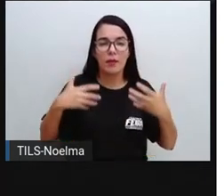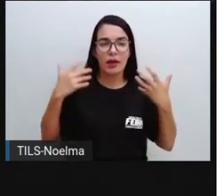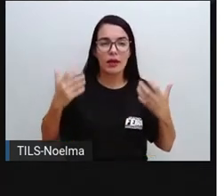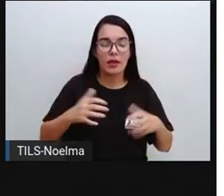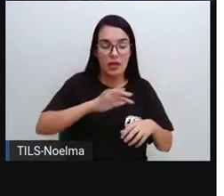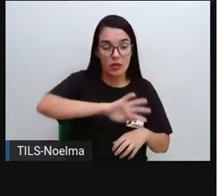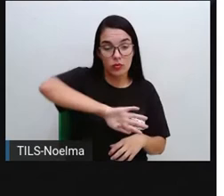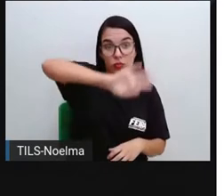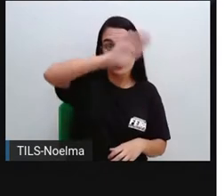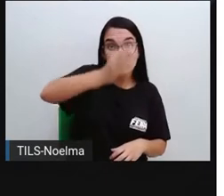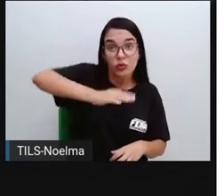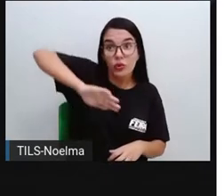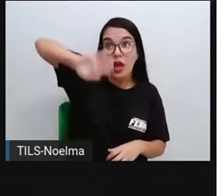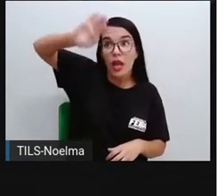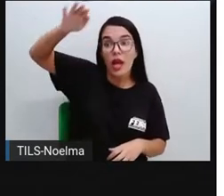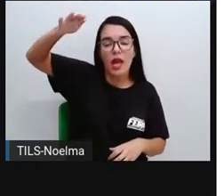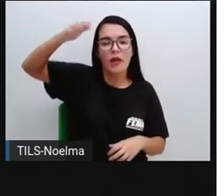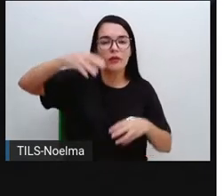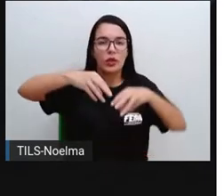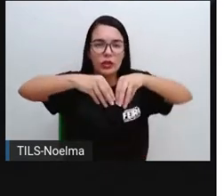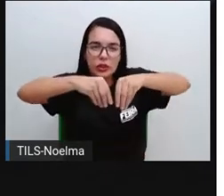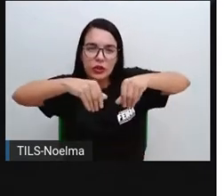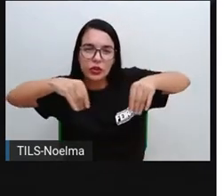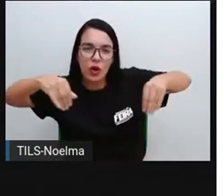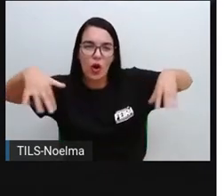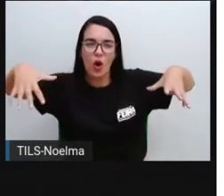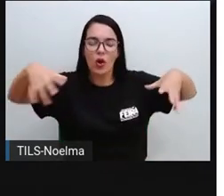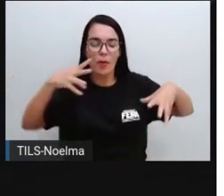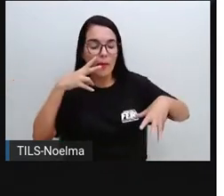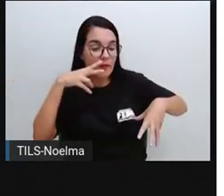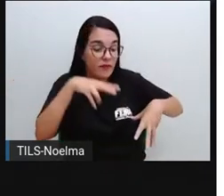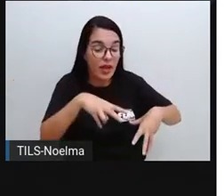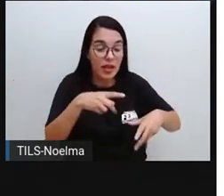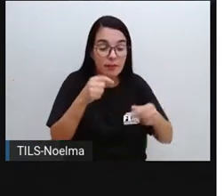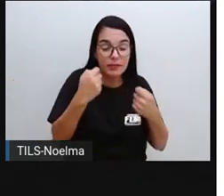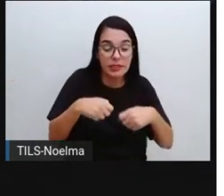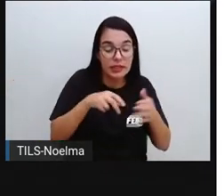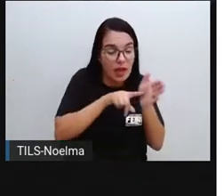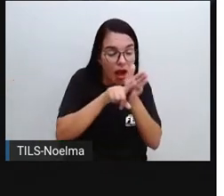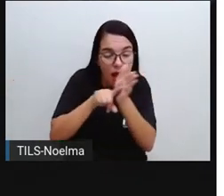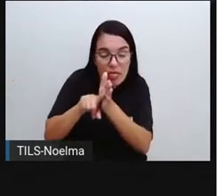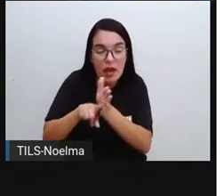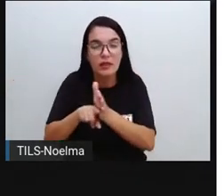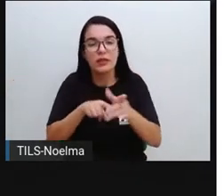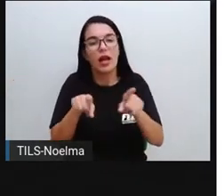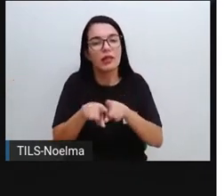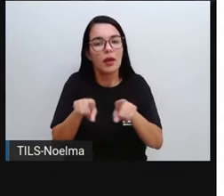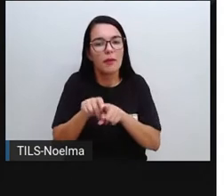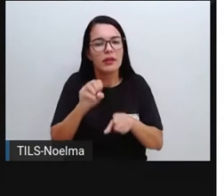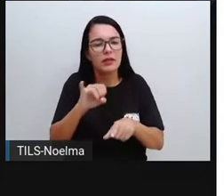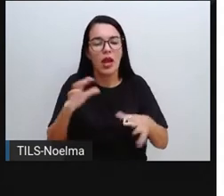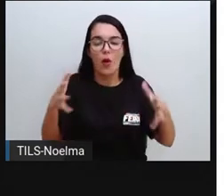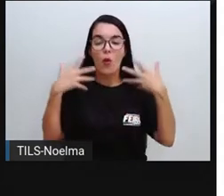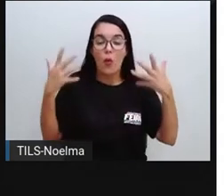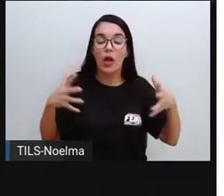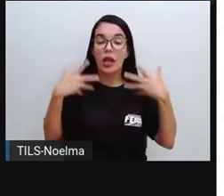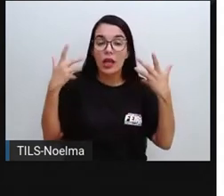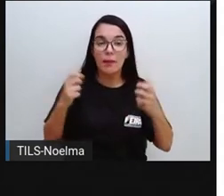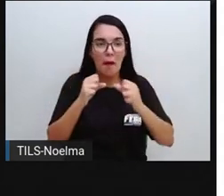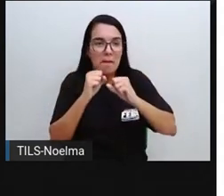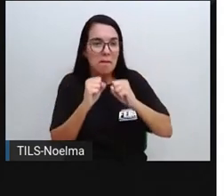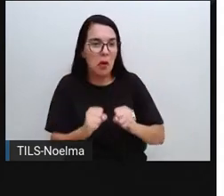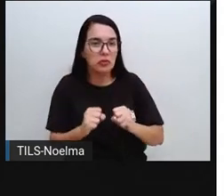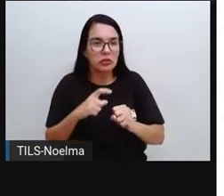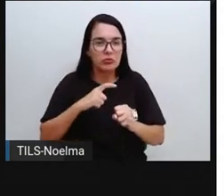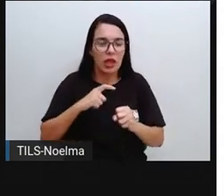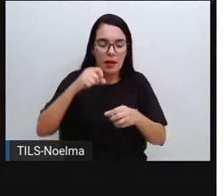escolher qual tipo de plantio de determinada localidade. A gente analisa isso, qual é o clima, né? Por exemplo, se é um tipo de